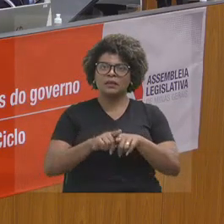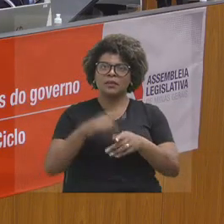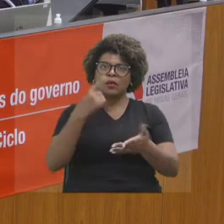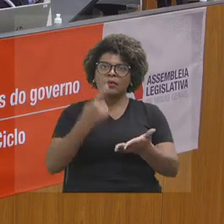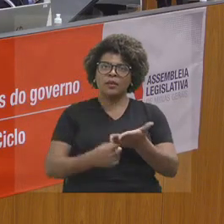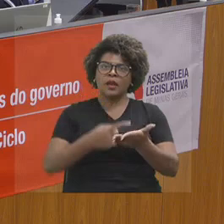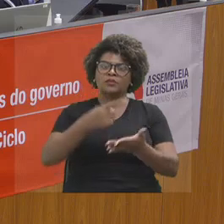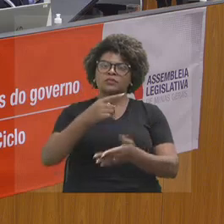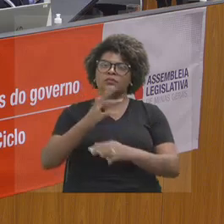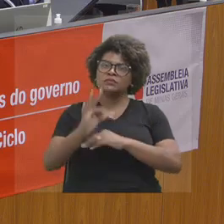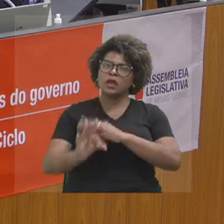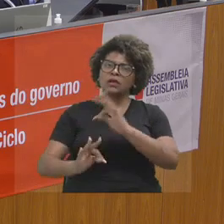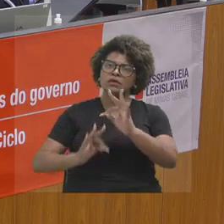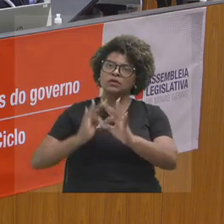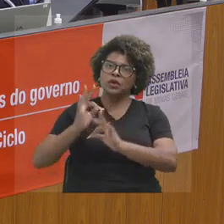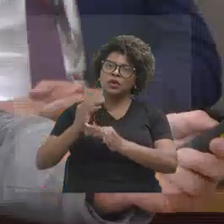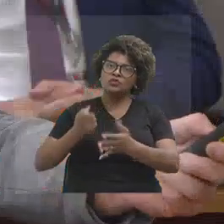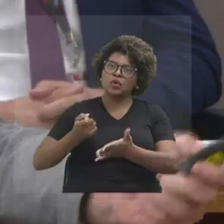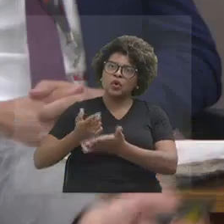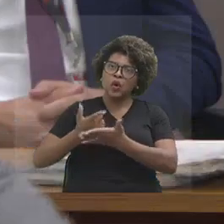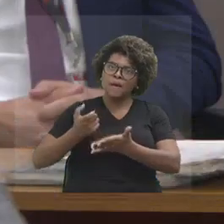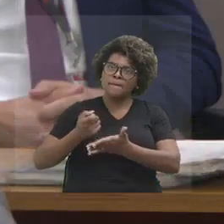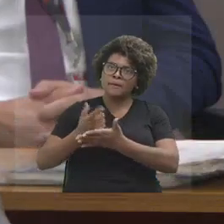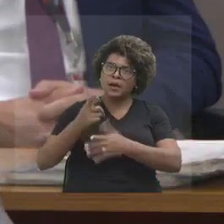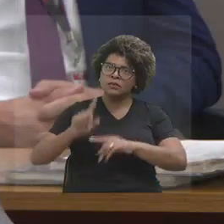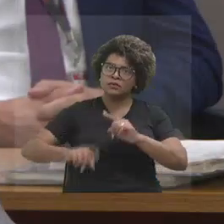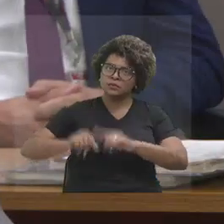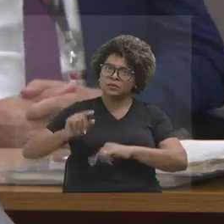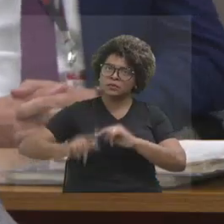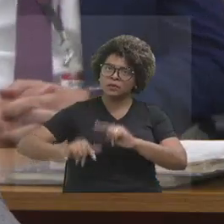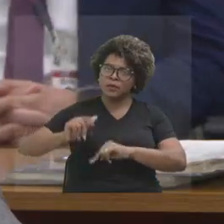compra de equipamentos, que a gente fica ligado nisso o dia inteiro.